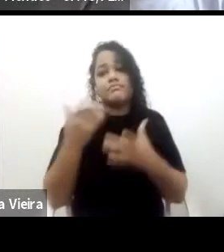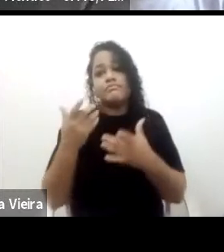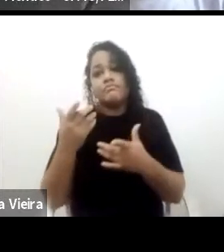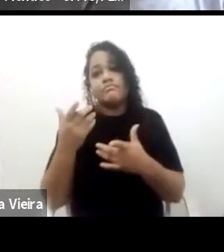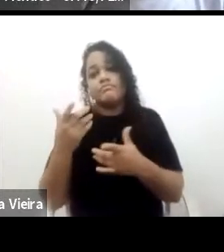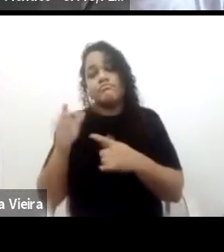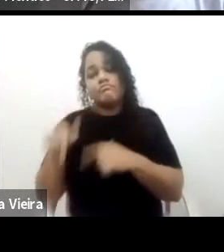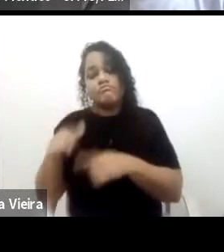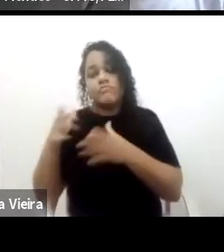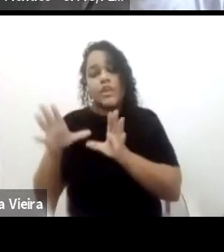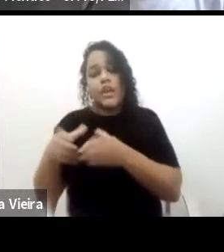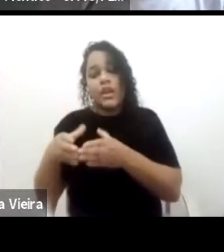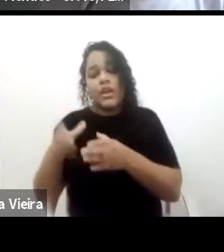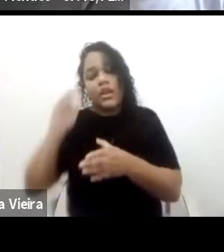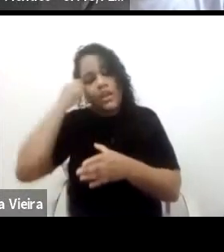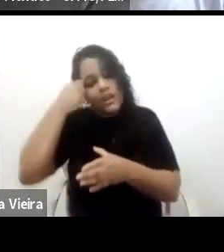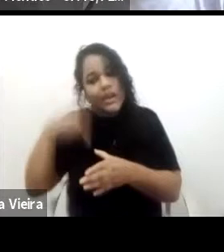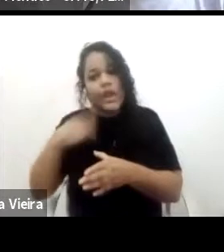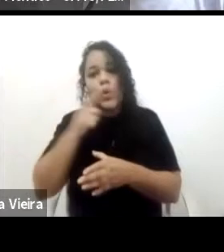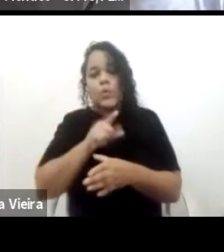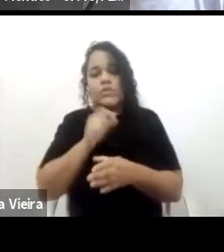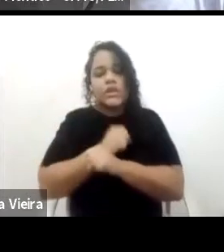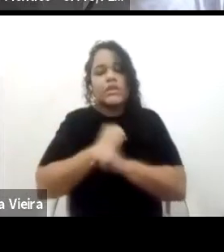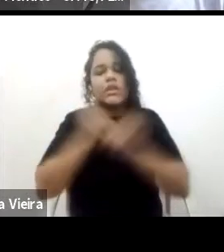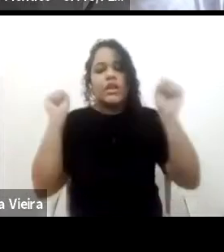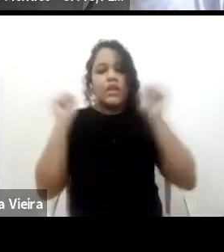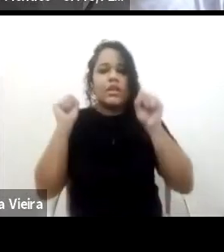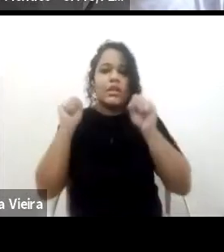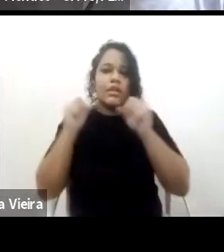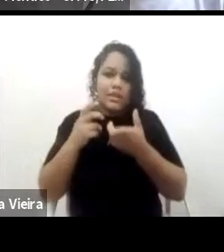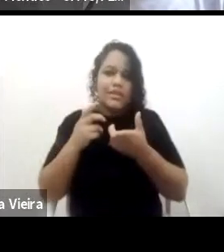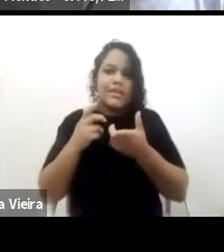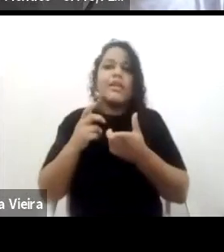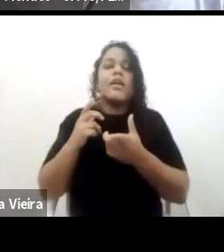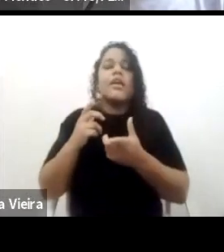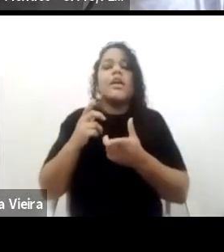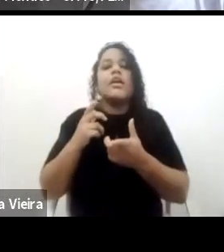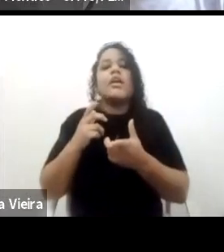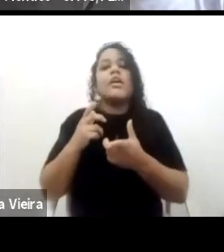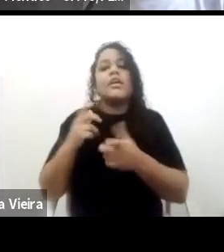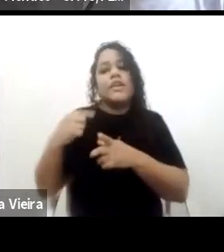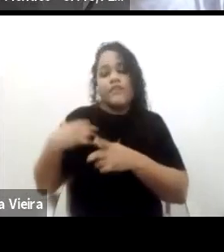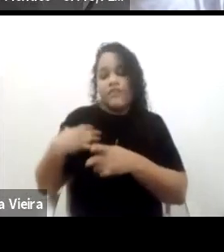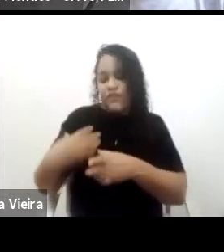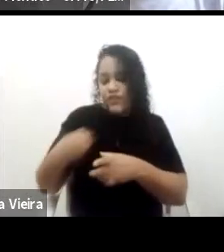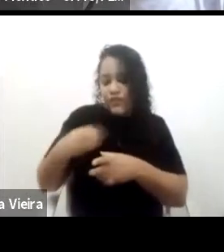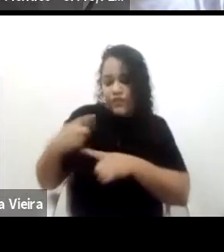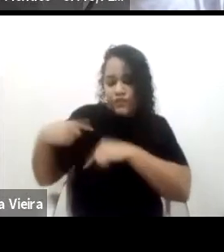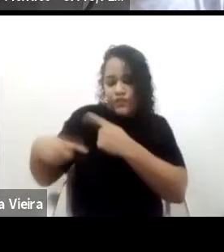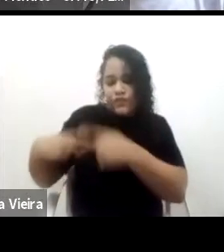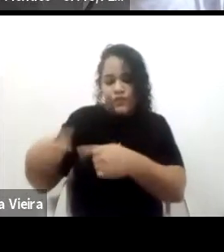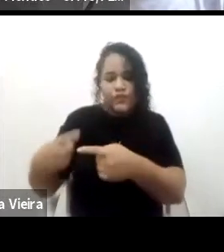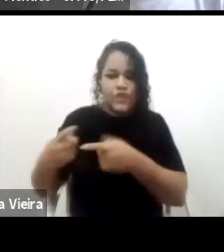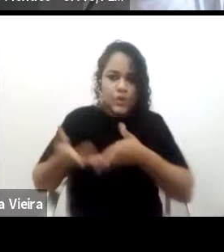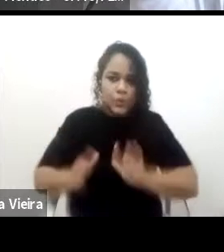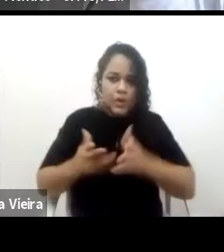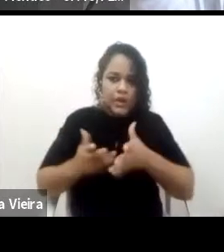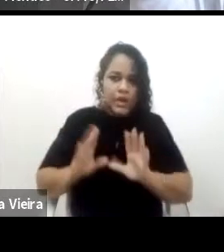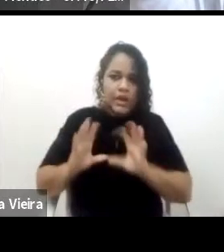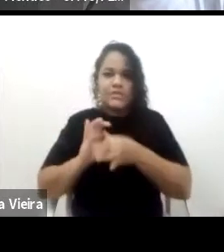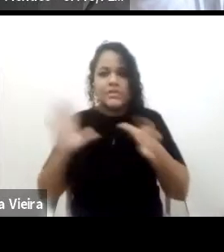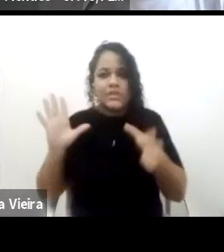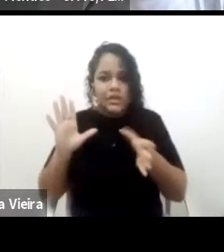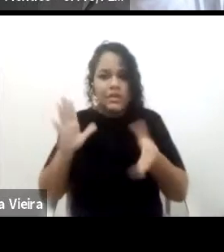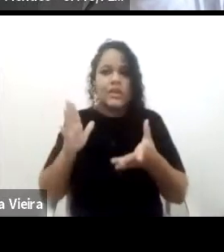libertos dos forros e dos seus descendentes e aí da ampla amestiçagem